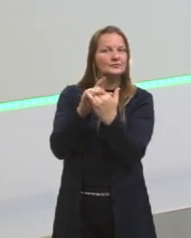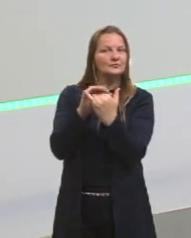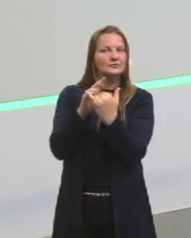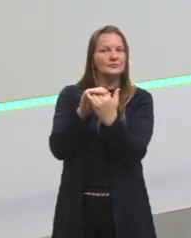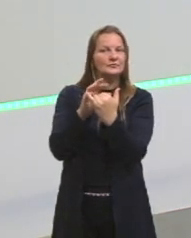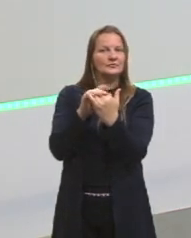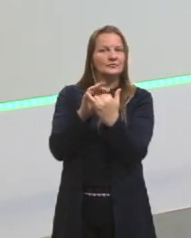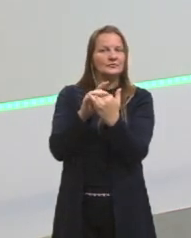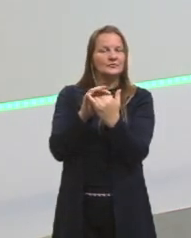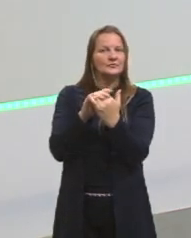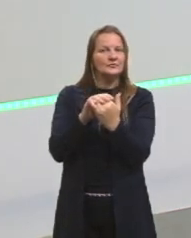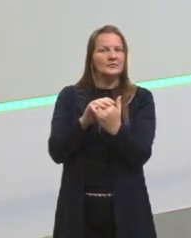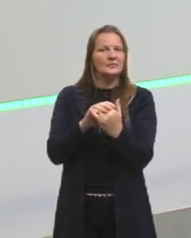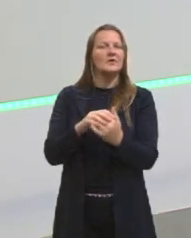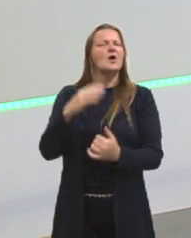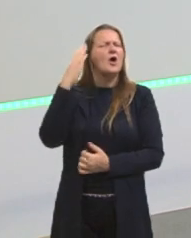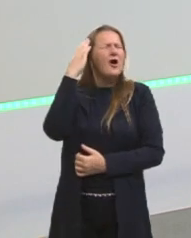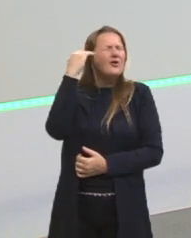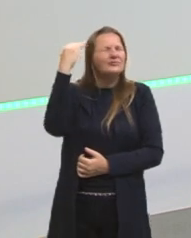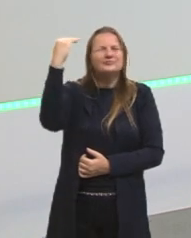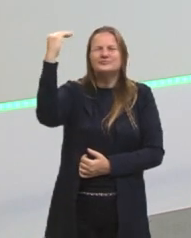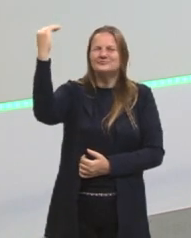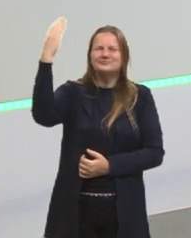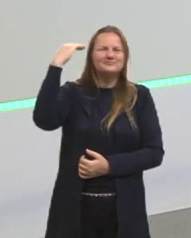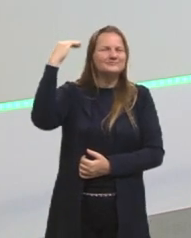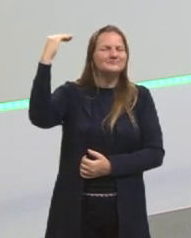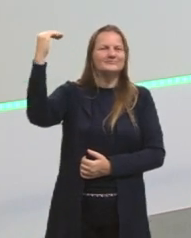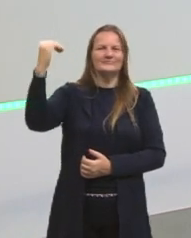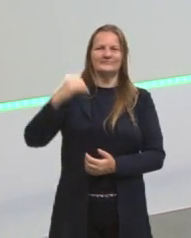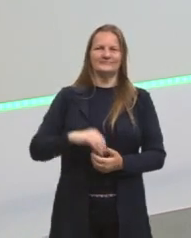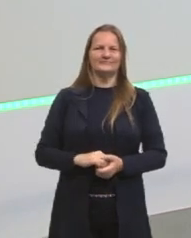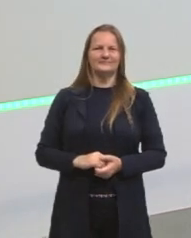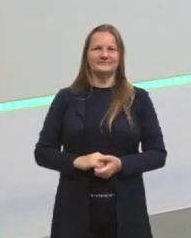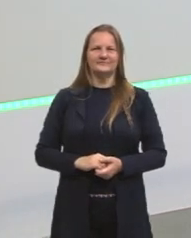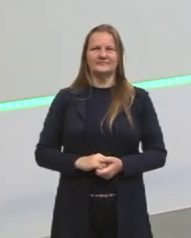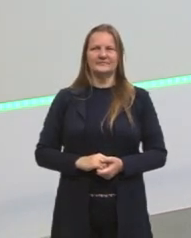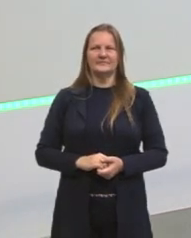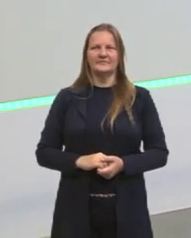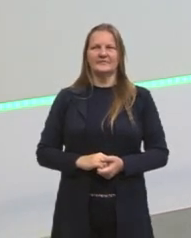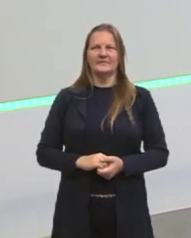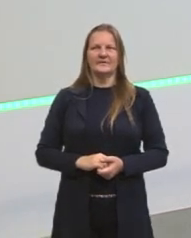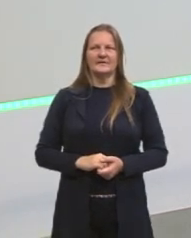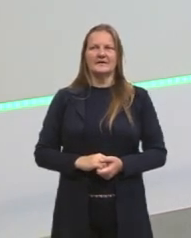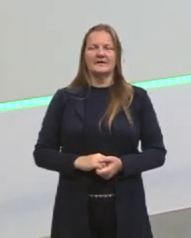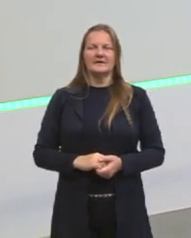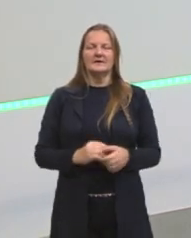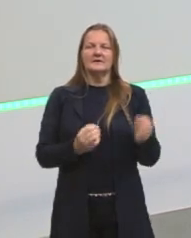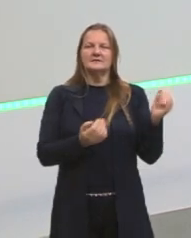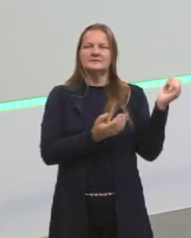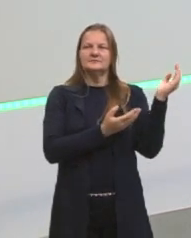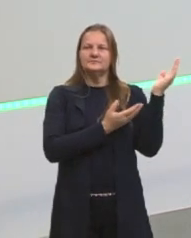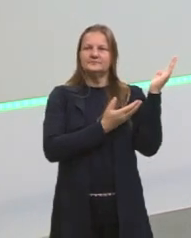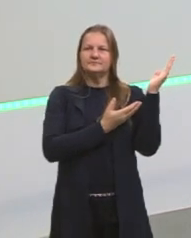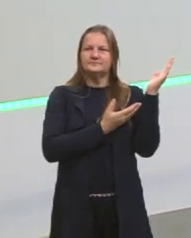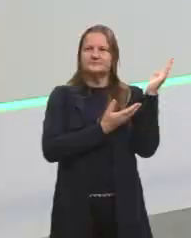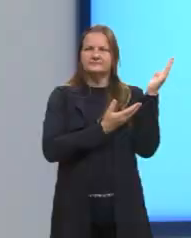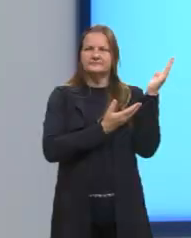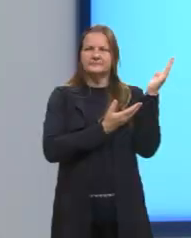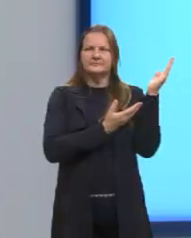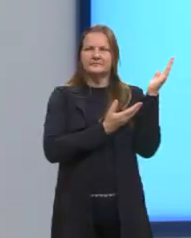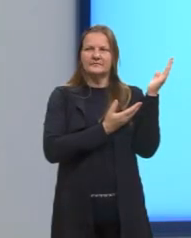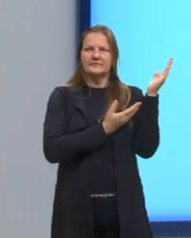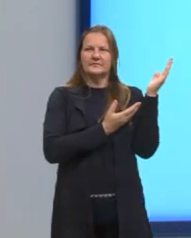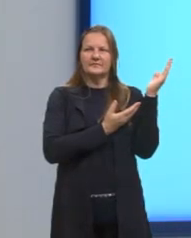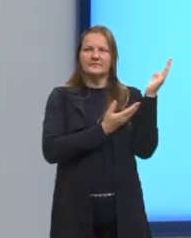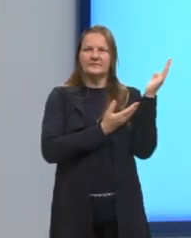Ele é algo que faz muito sucesso. Tá? Ah, eu esqueci de falar aqui antes, por isso que eu falei em música, porque eu